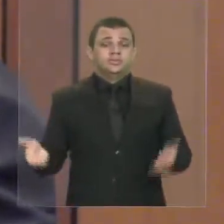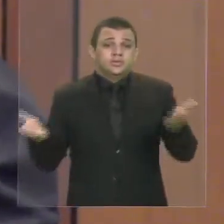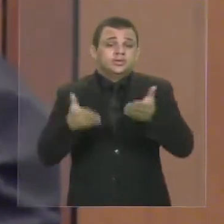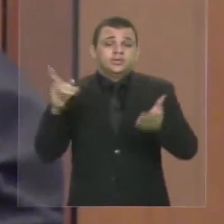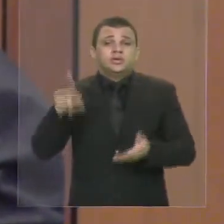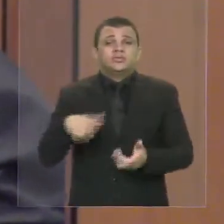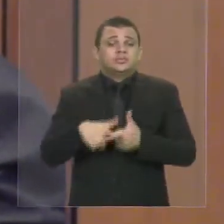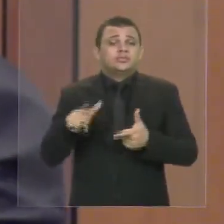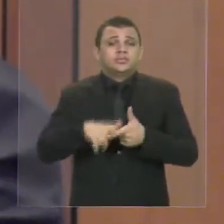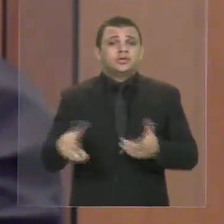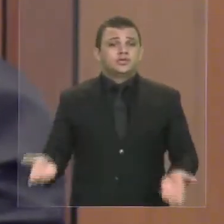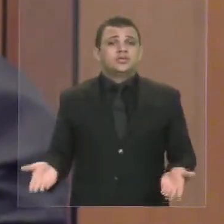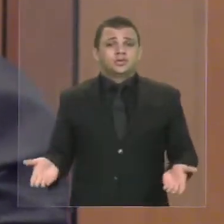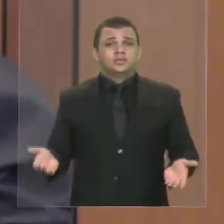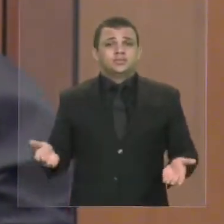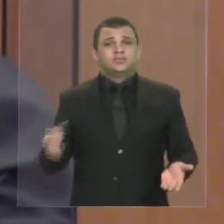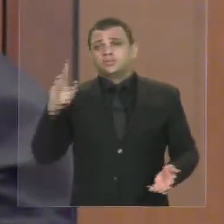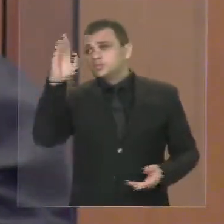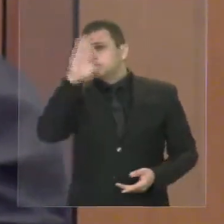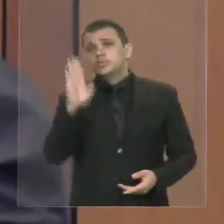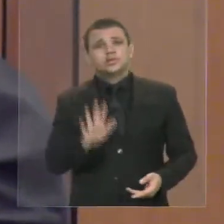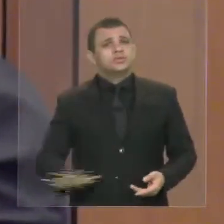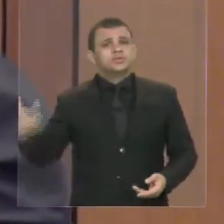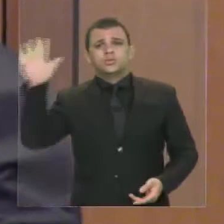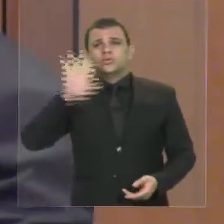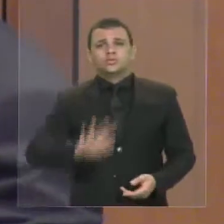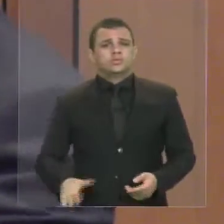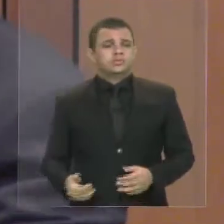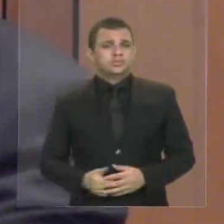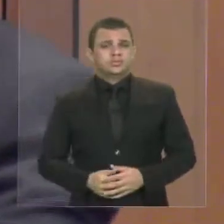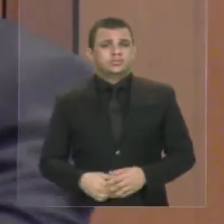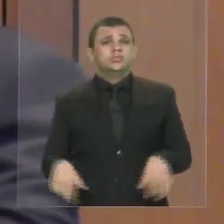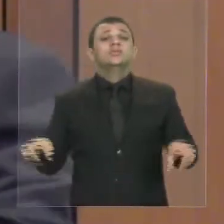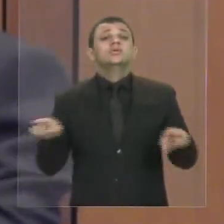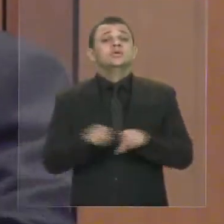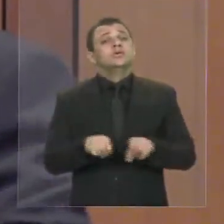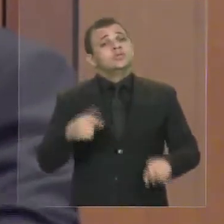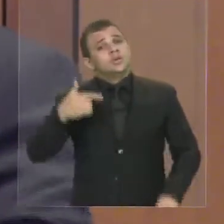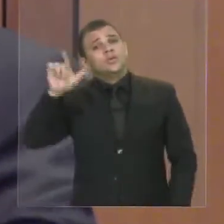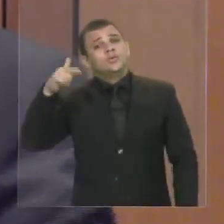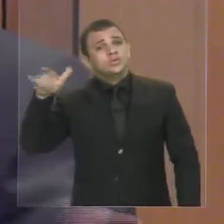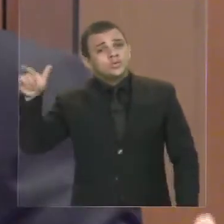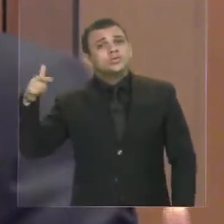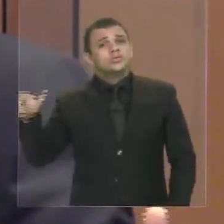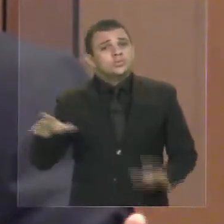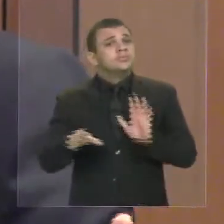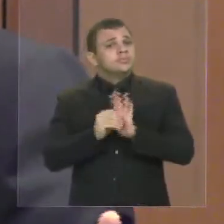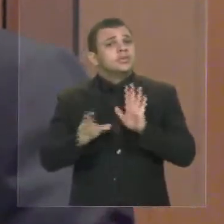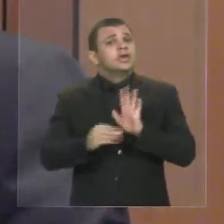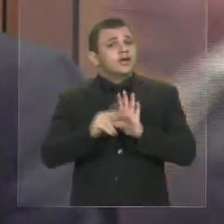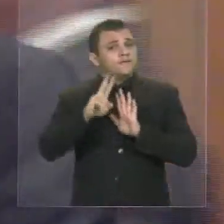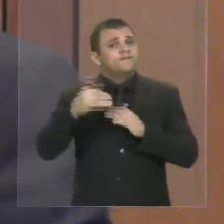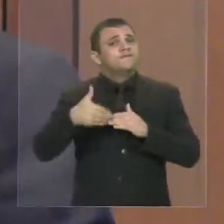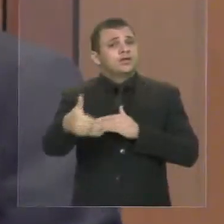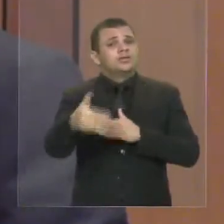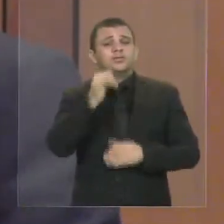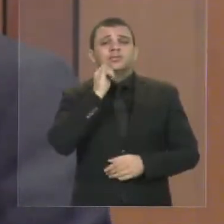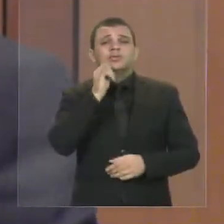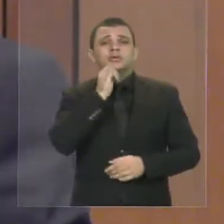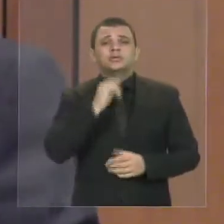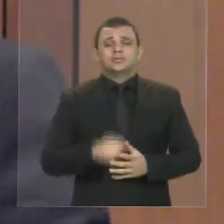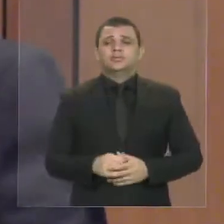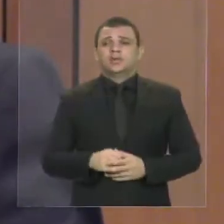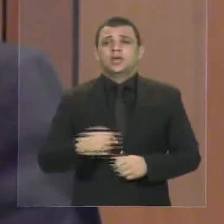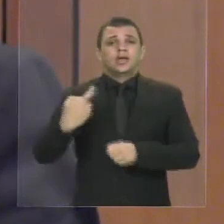gravíssimo no país inteiro, sem falar outras medidas que vêm por aí, como por exemplo, a